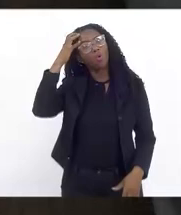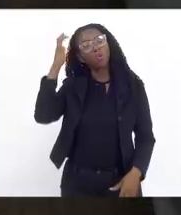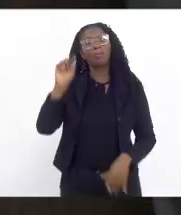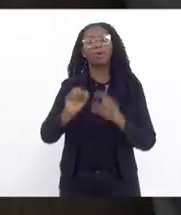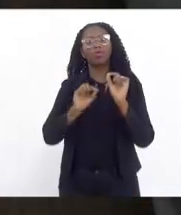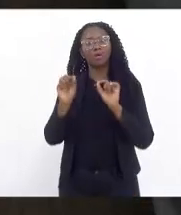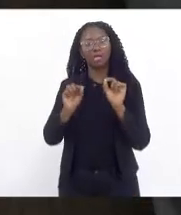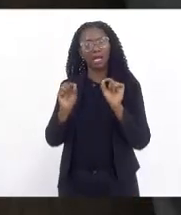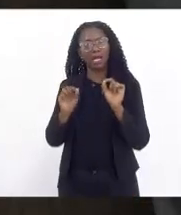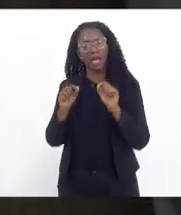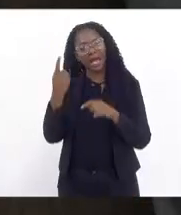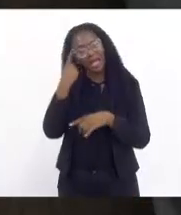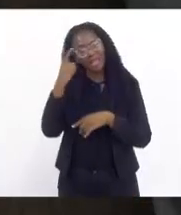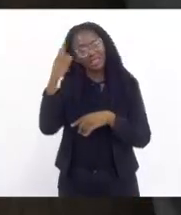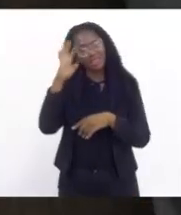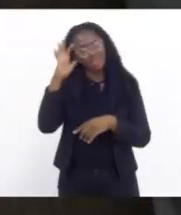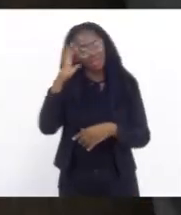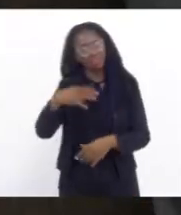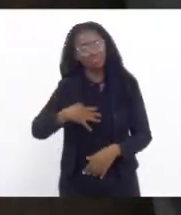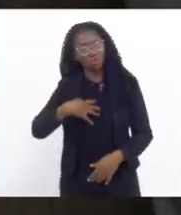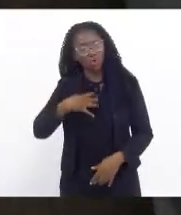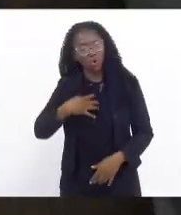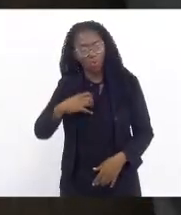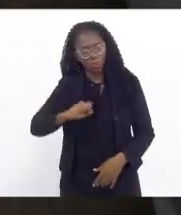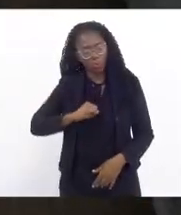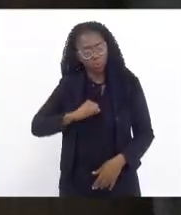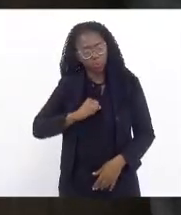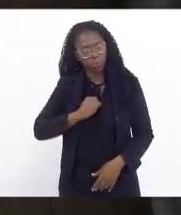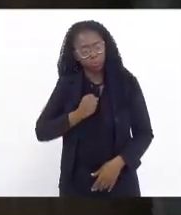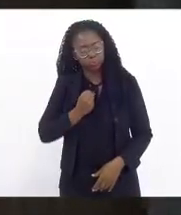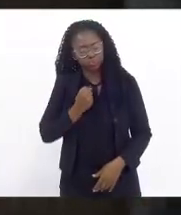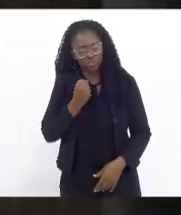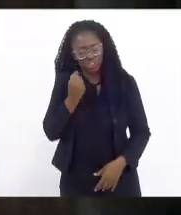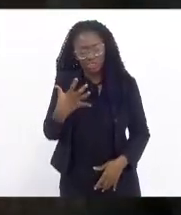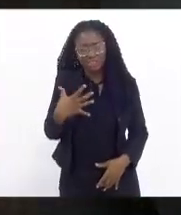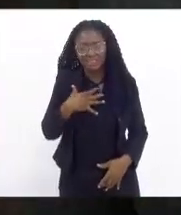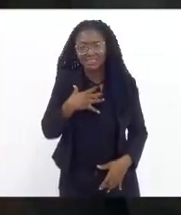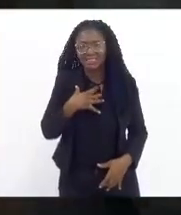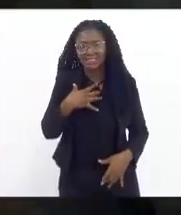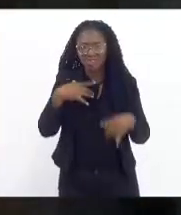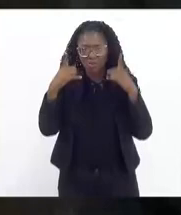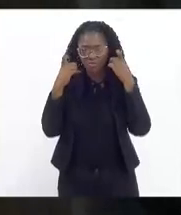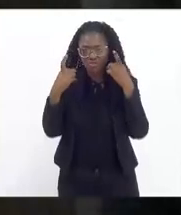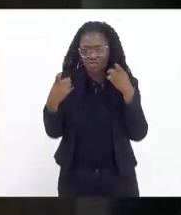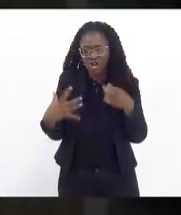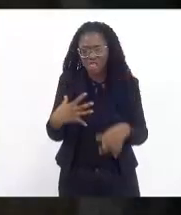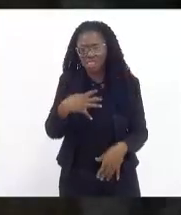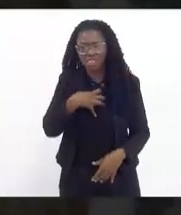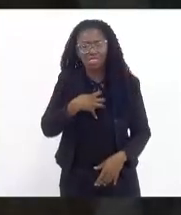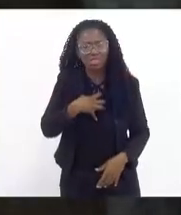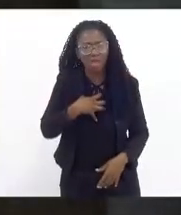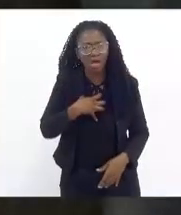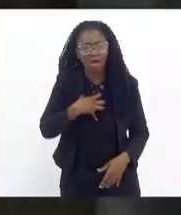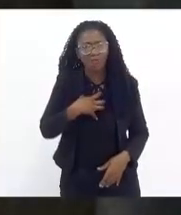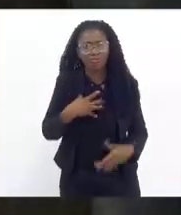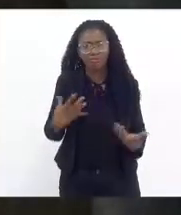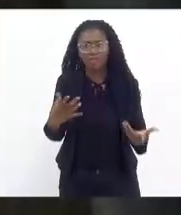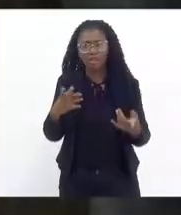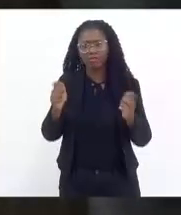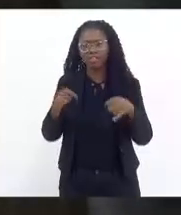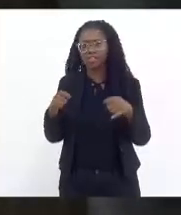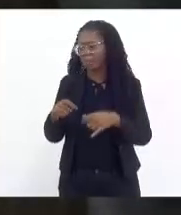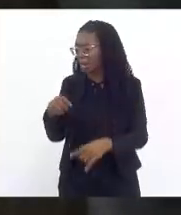partir de uma frustração de um ódio de algum sentimento genuinamente violento que você sinta você pode